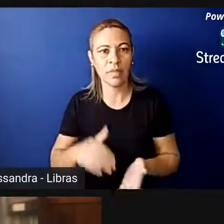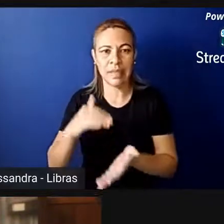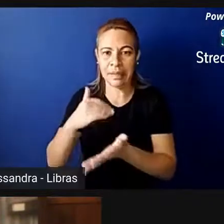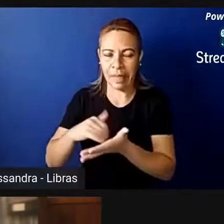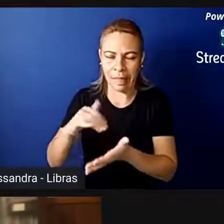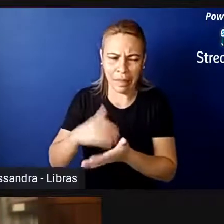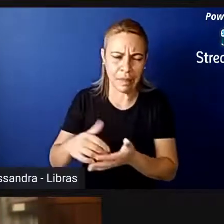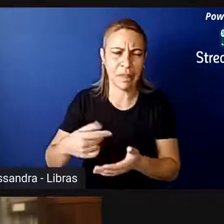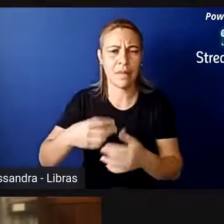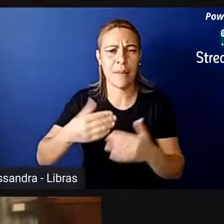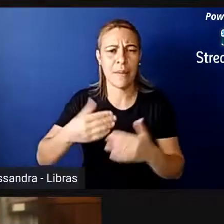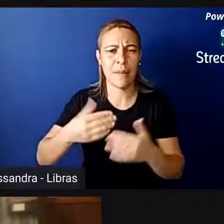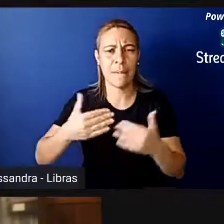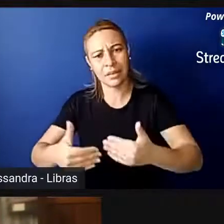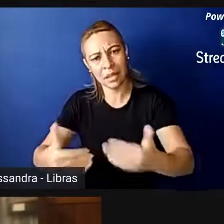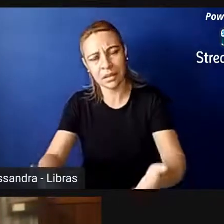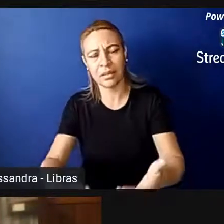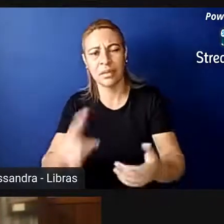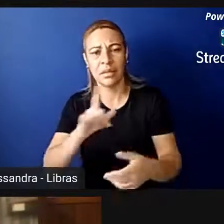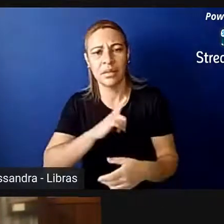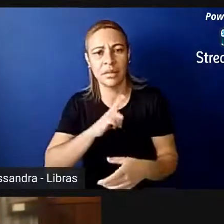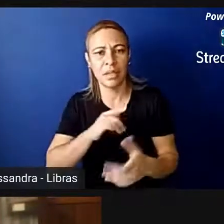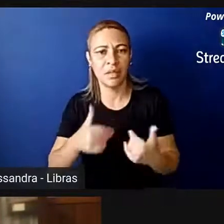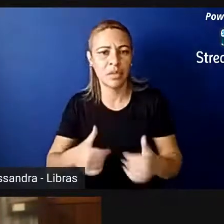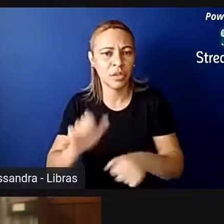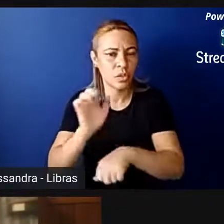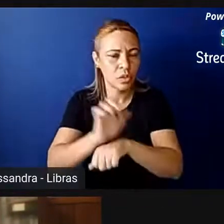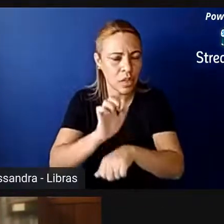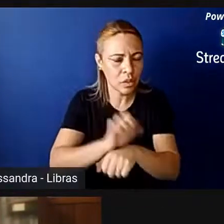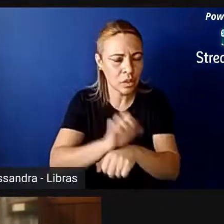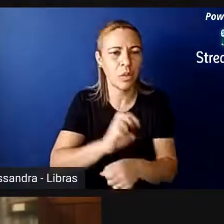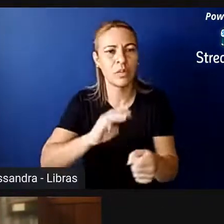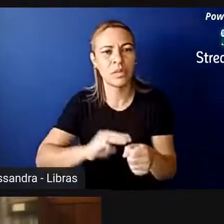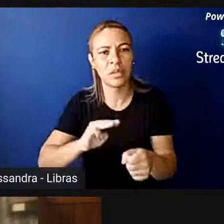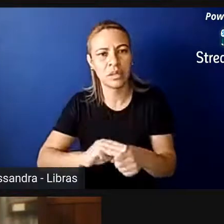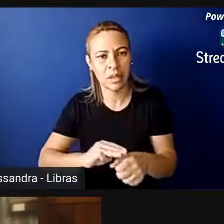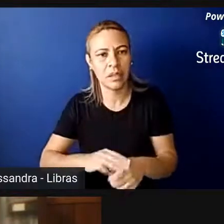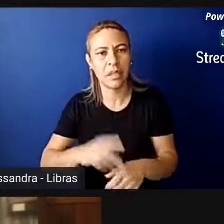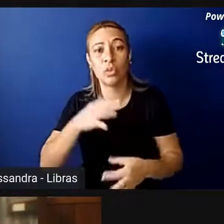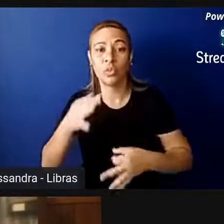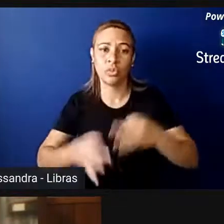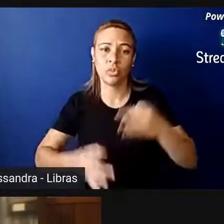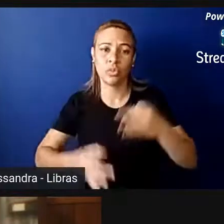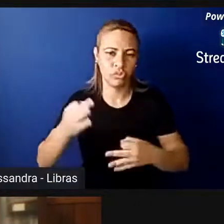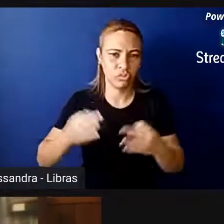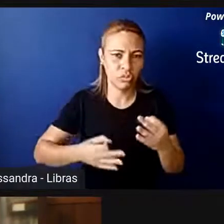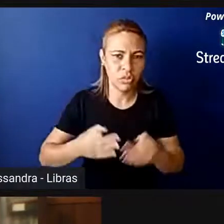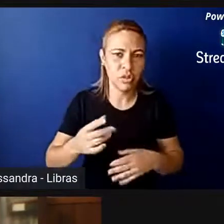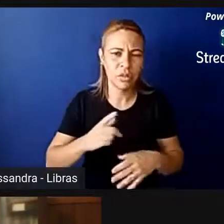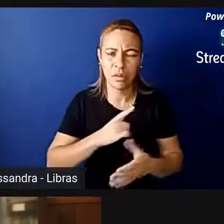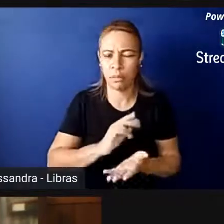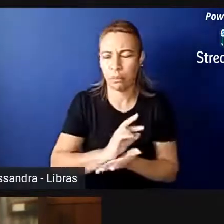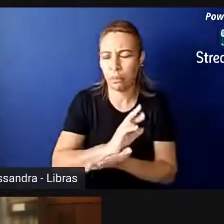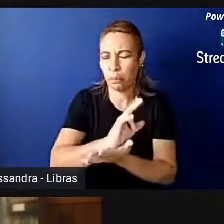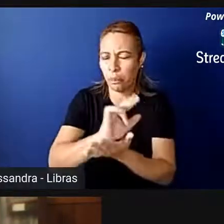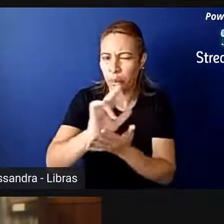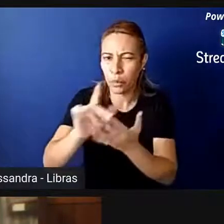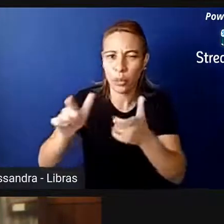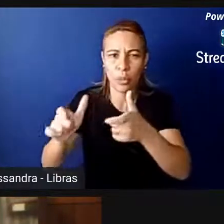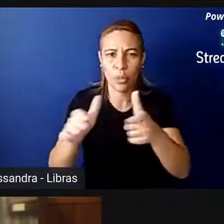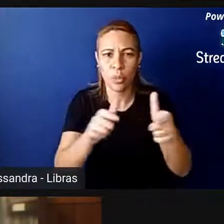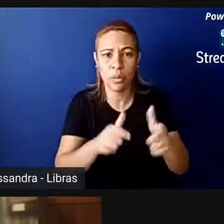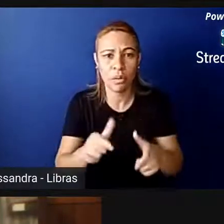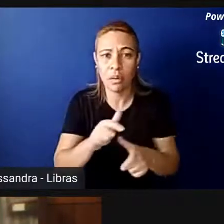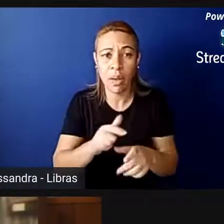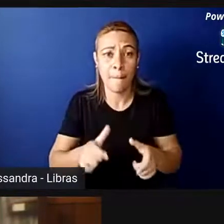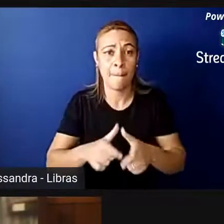ministérios, nós temos secretarias estaduais, municipais, temos todo o judiciário. Nós temos órgãos, muitas vezes, com uma maioria absoluta